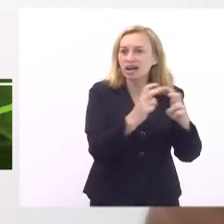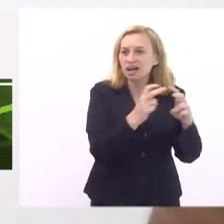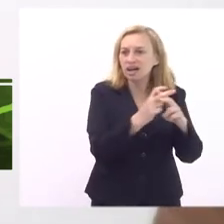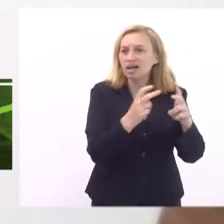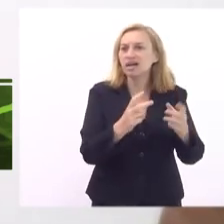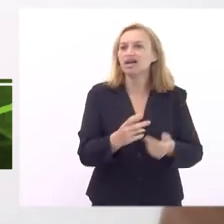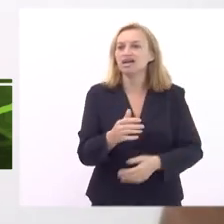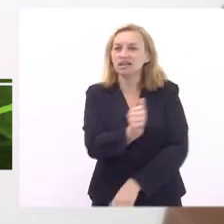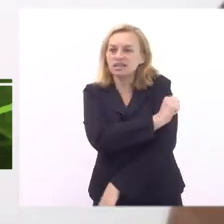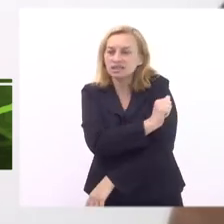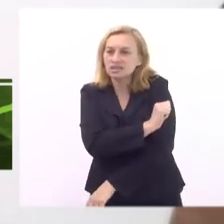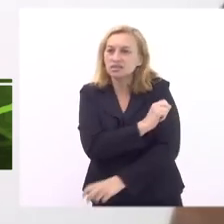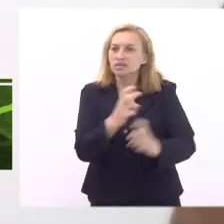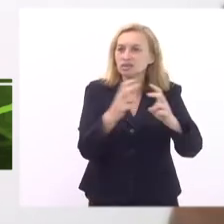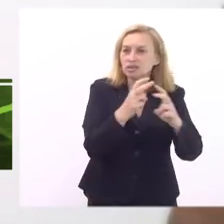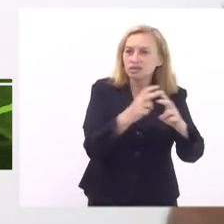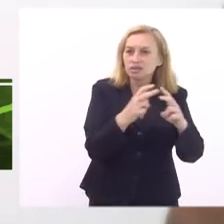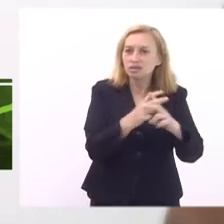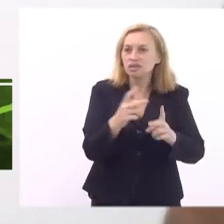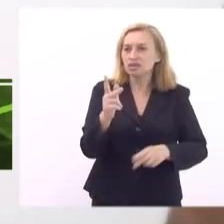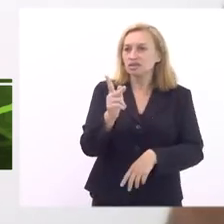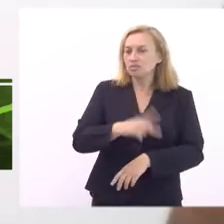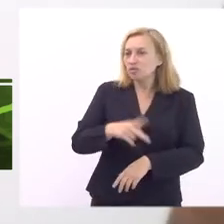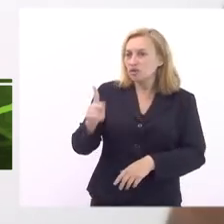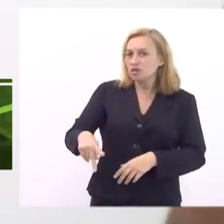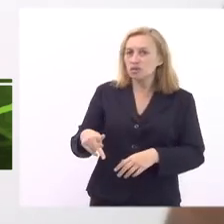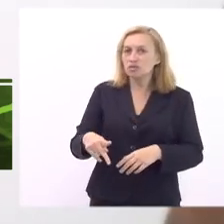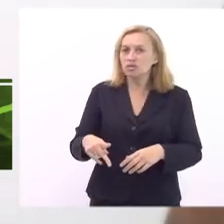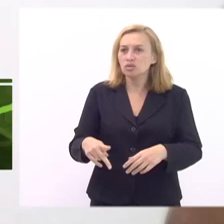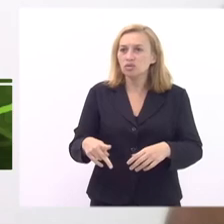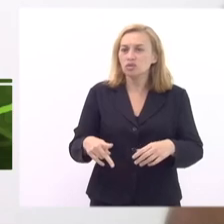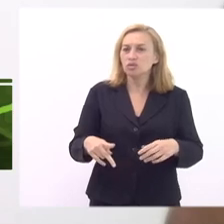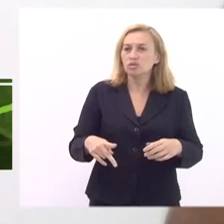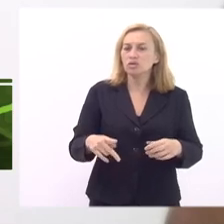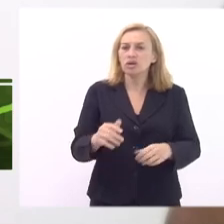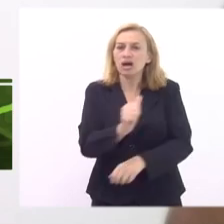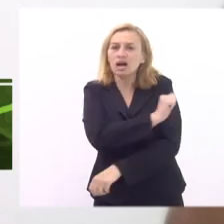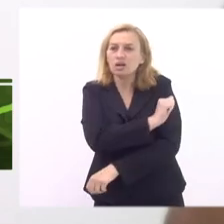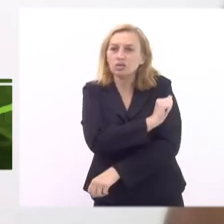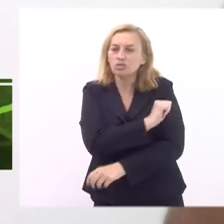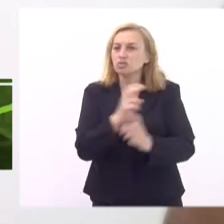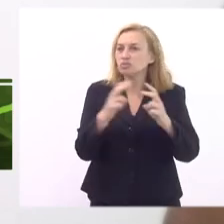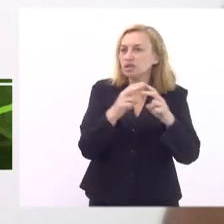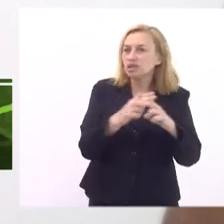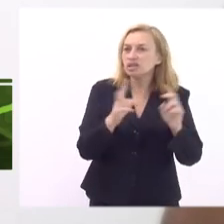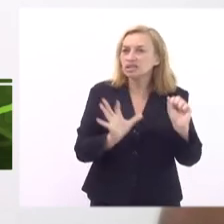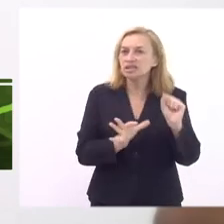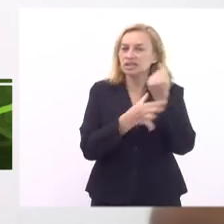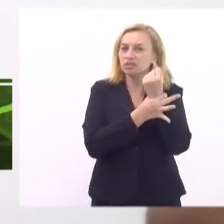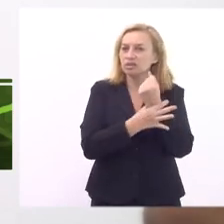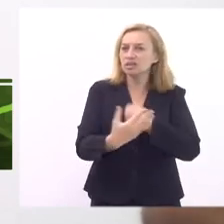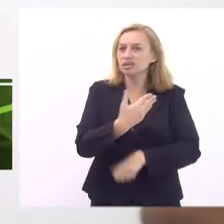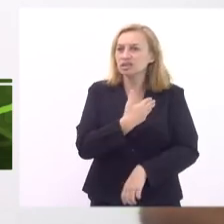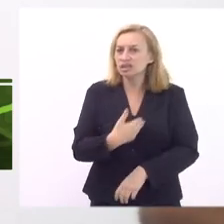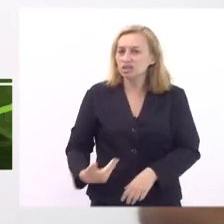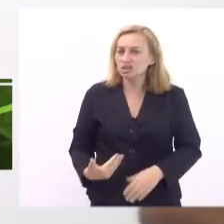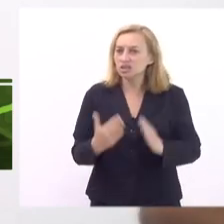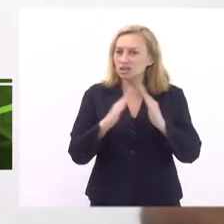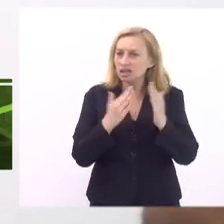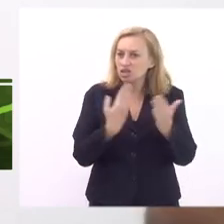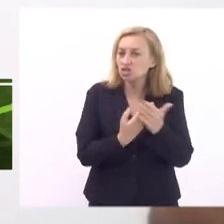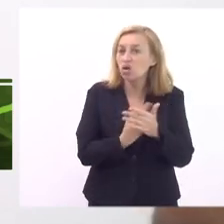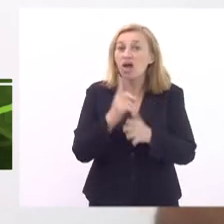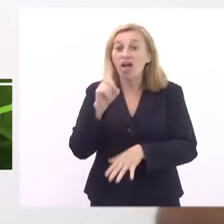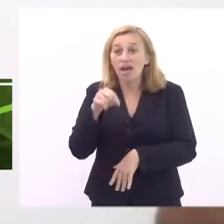professores e professoras eu queria que pudesse também melhorar sobre essa questão de segurança na escola sabe que é muito